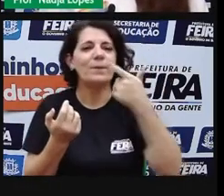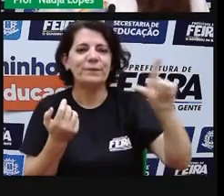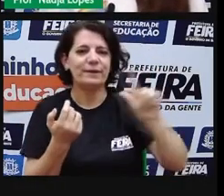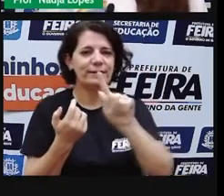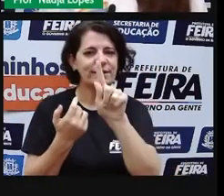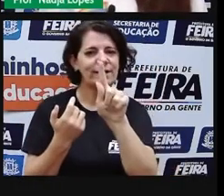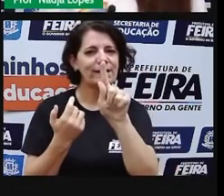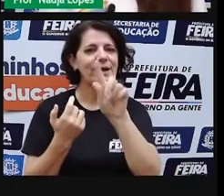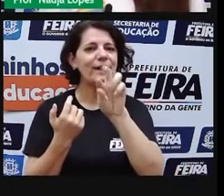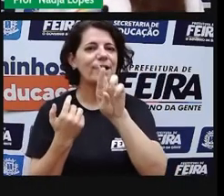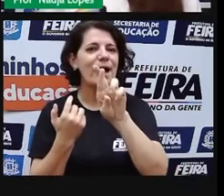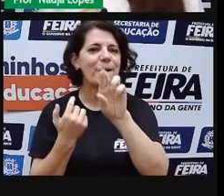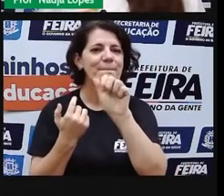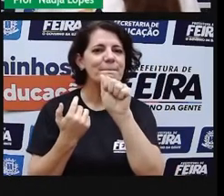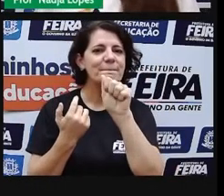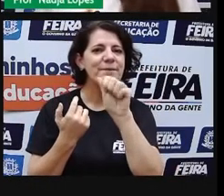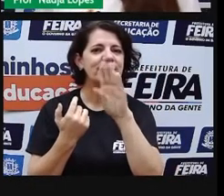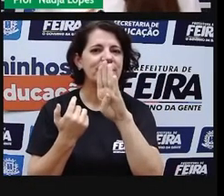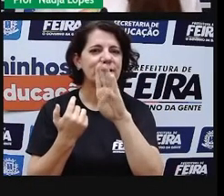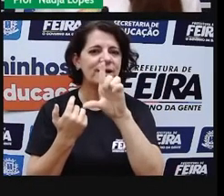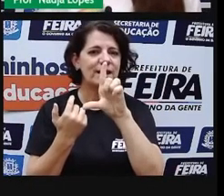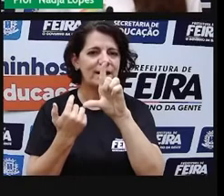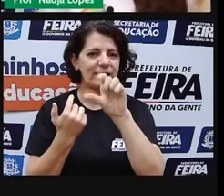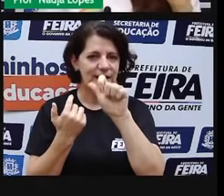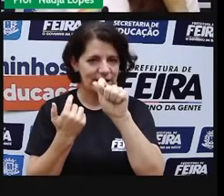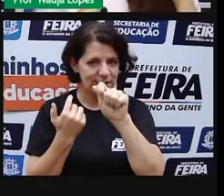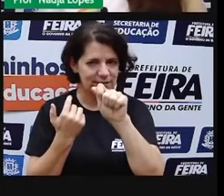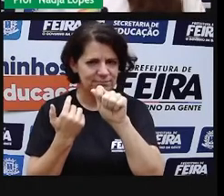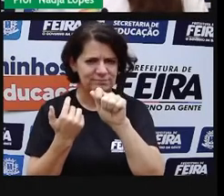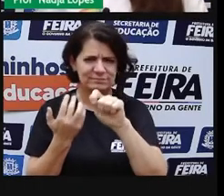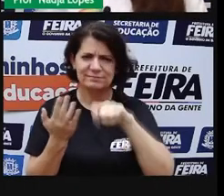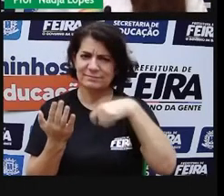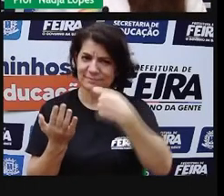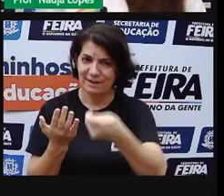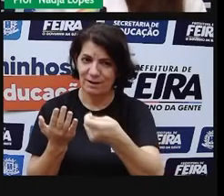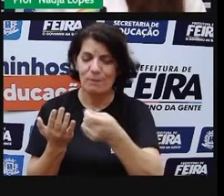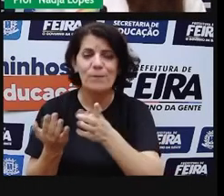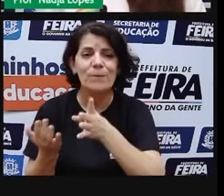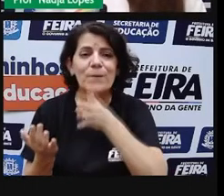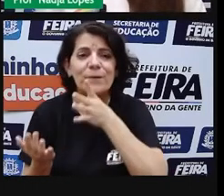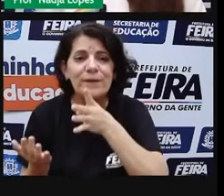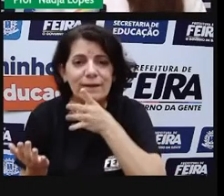Gabriela, eu nasci assim, eu cresci assim. Quem é que já ouviu?